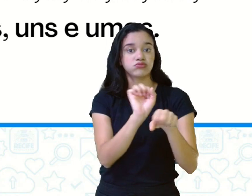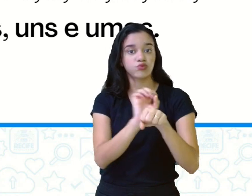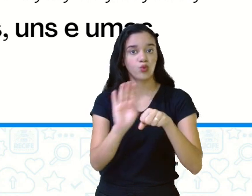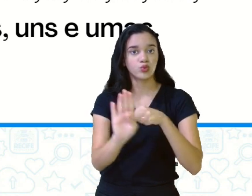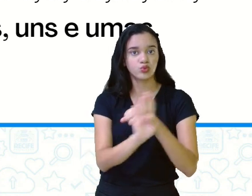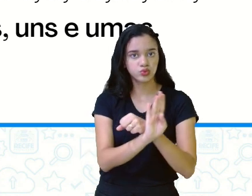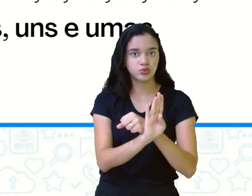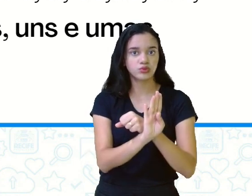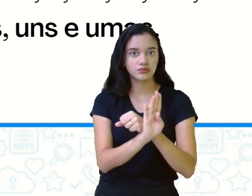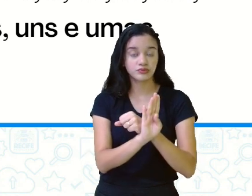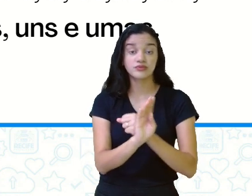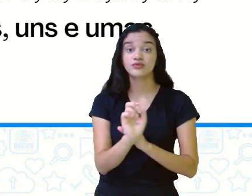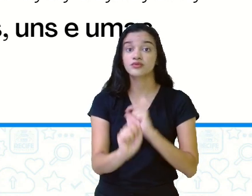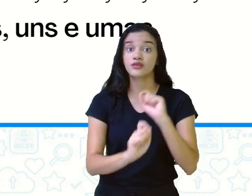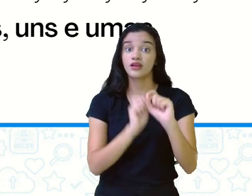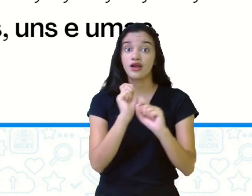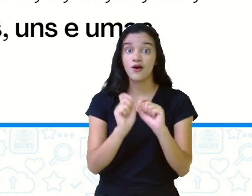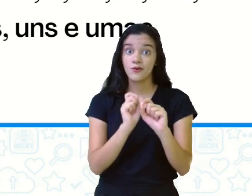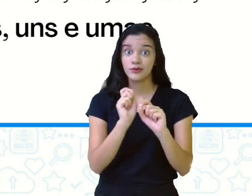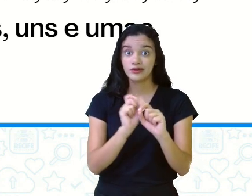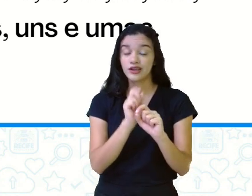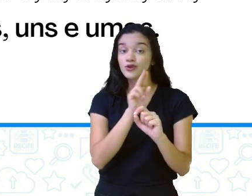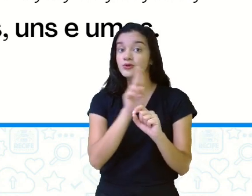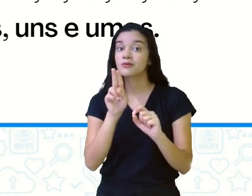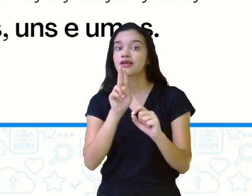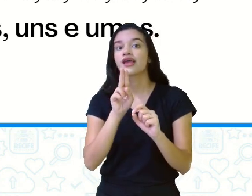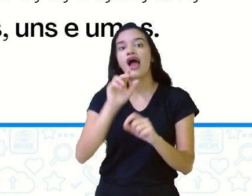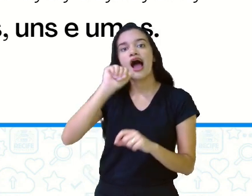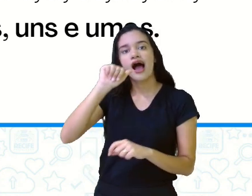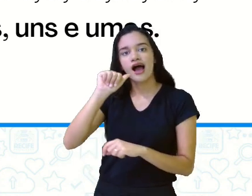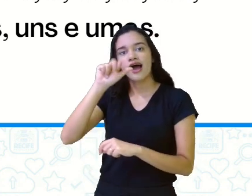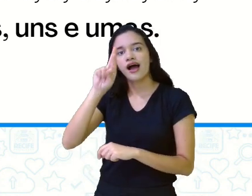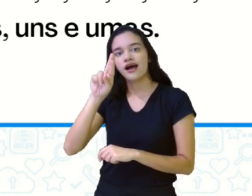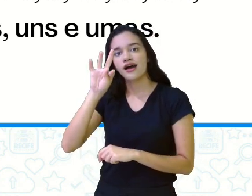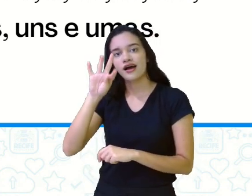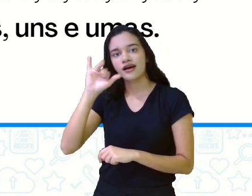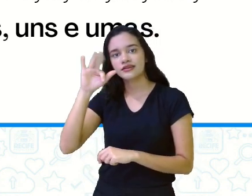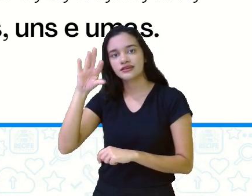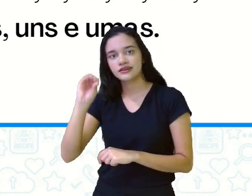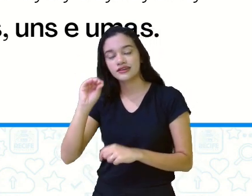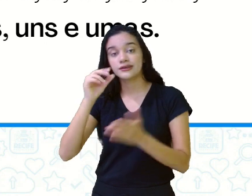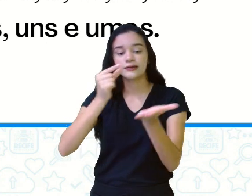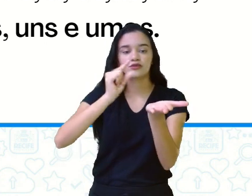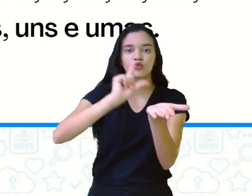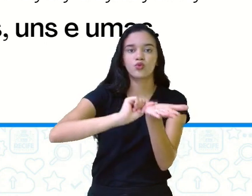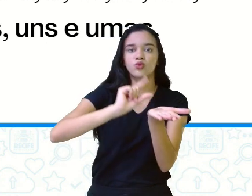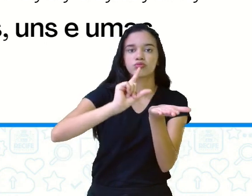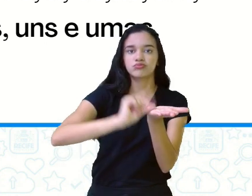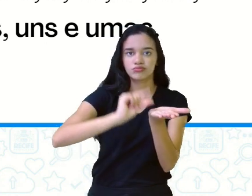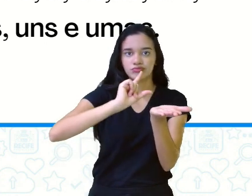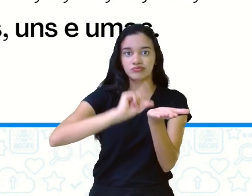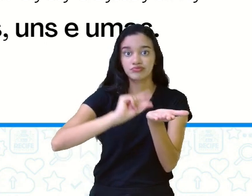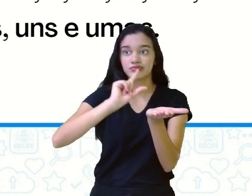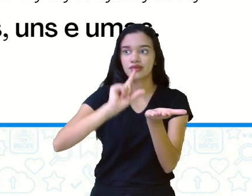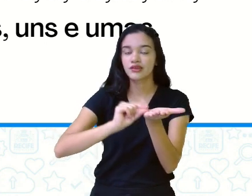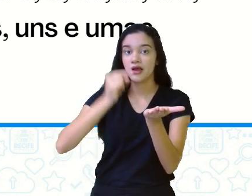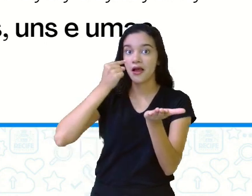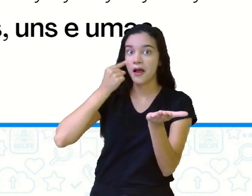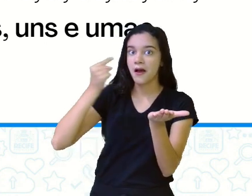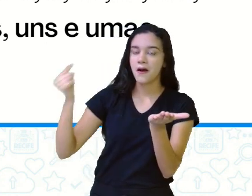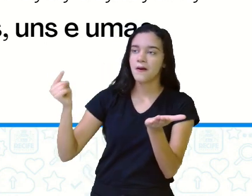chamadas de artigos. São artigos as seguintes palavras.